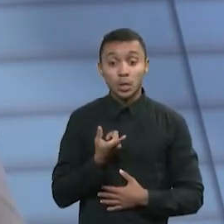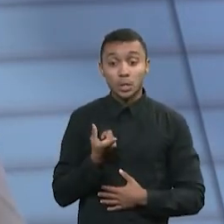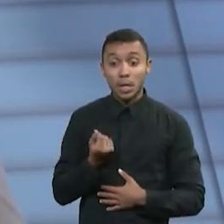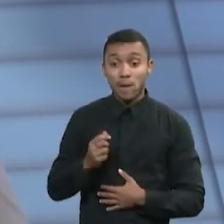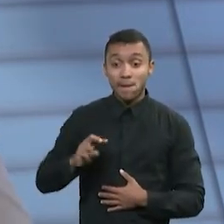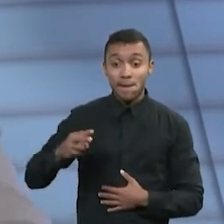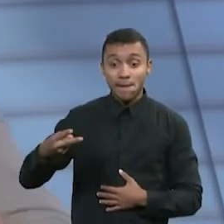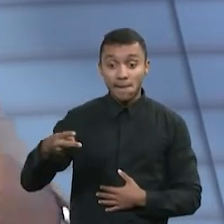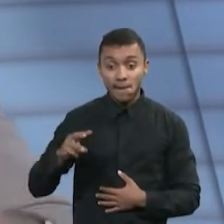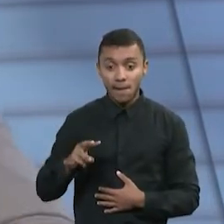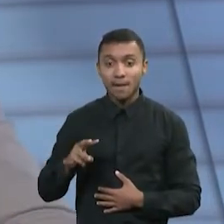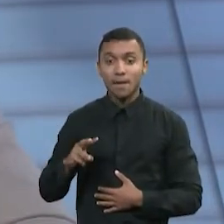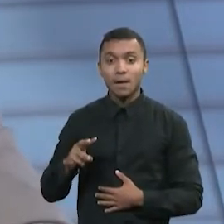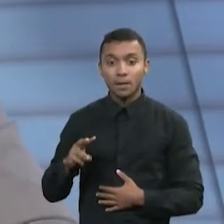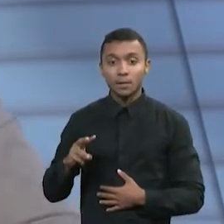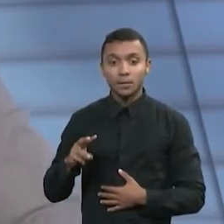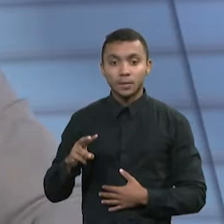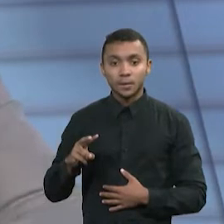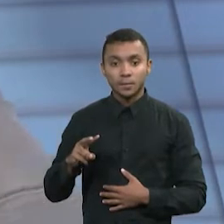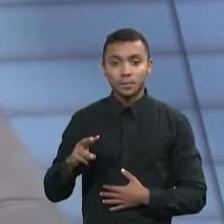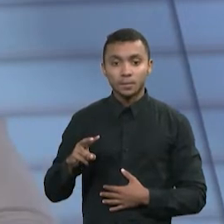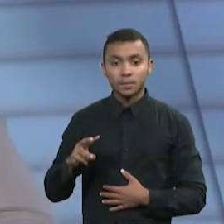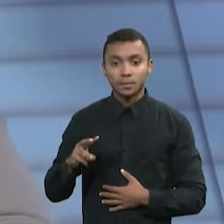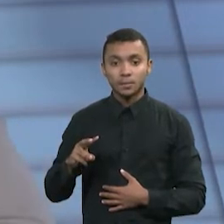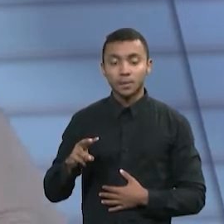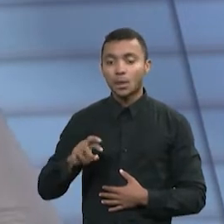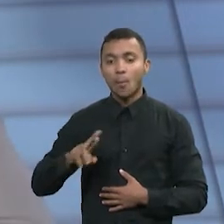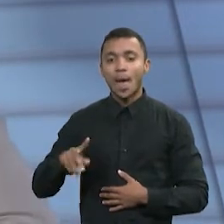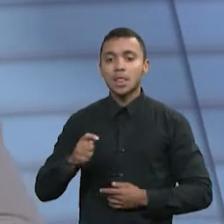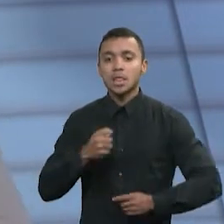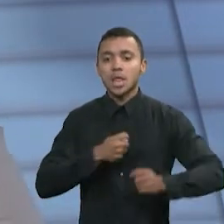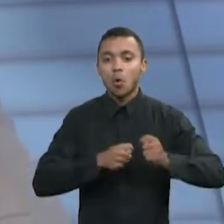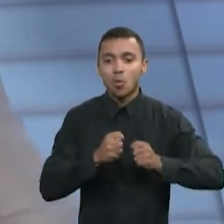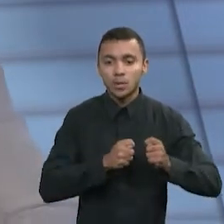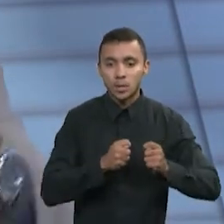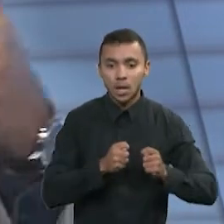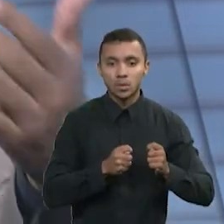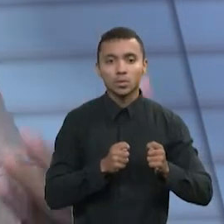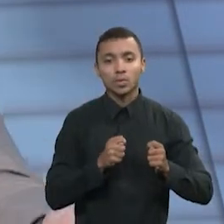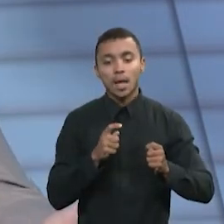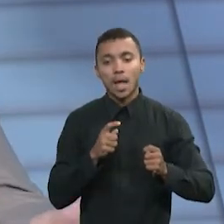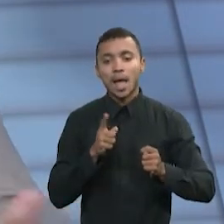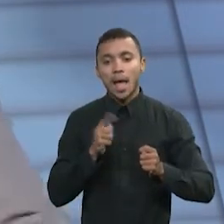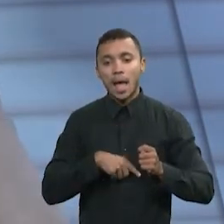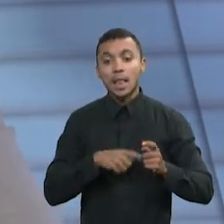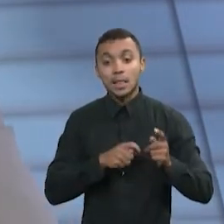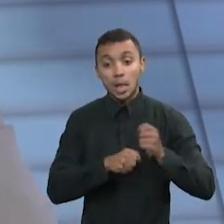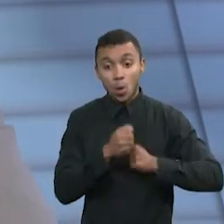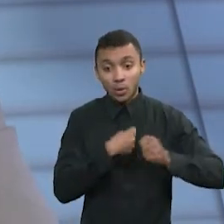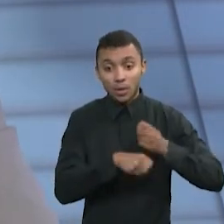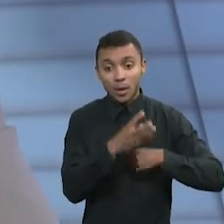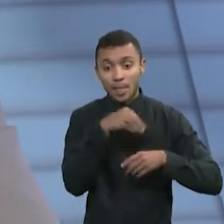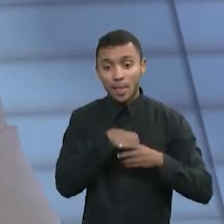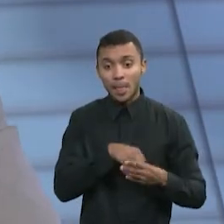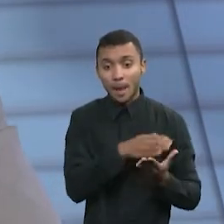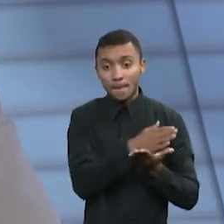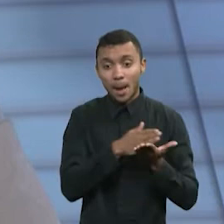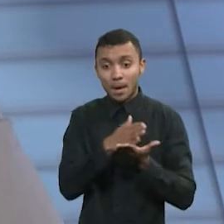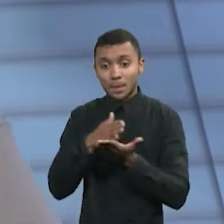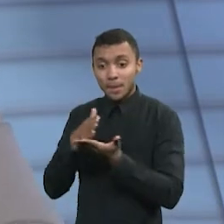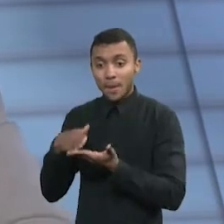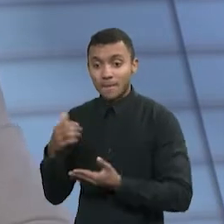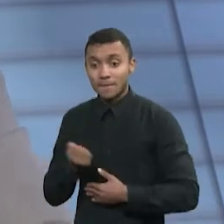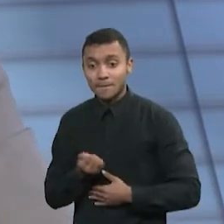do Simples, repetindo, transação é negociação. São negociações com mais parcelas para você pagar e